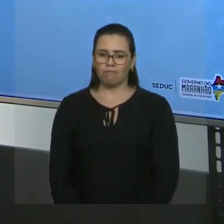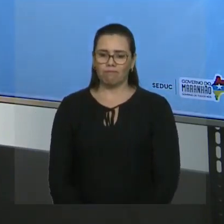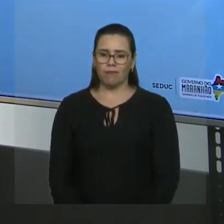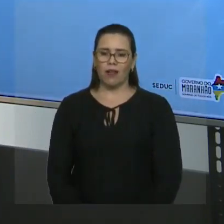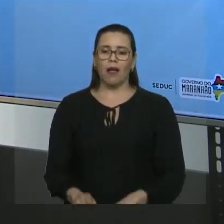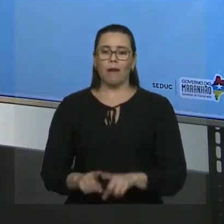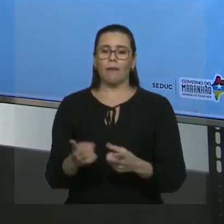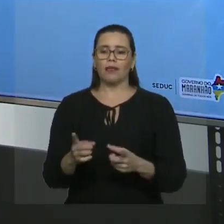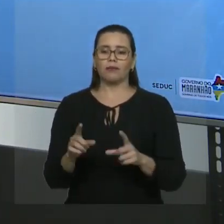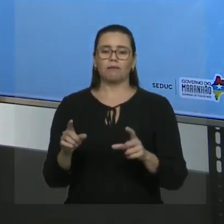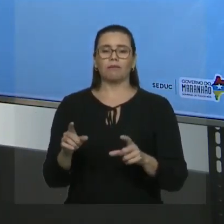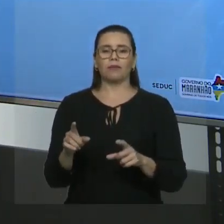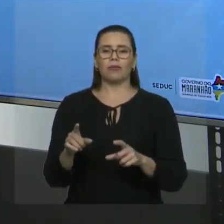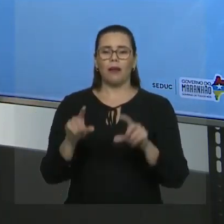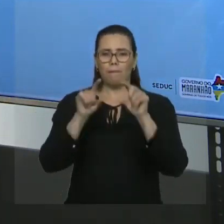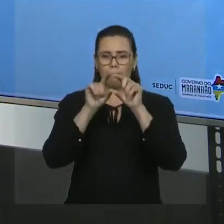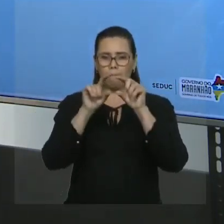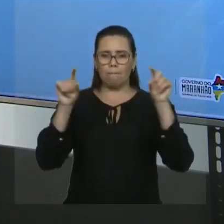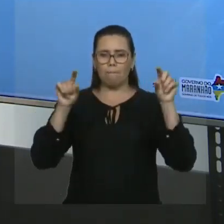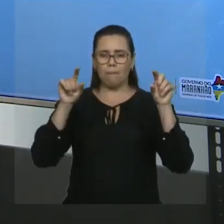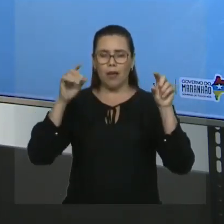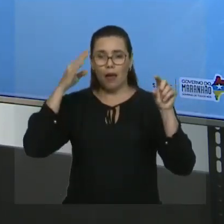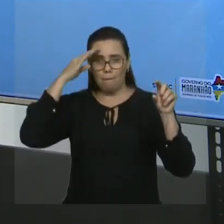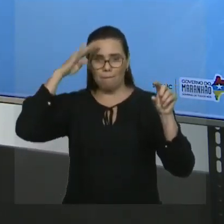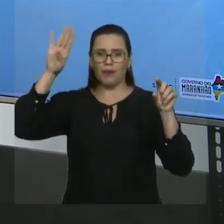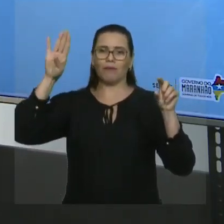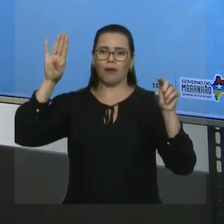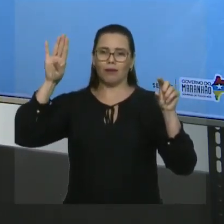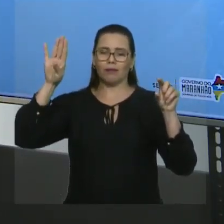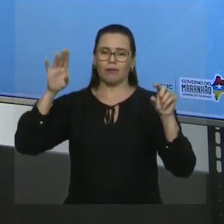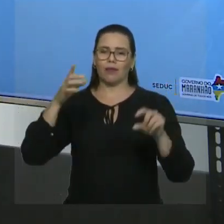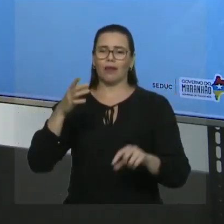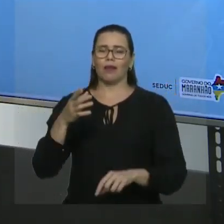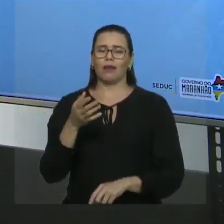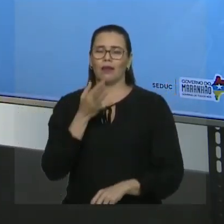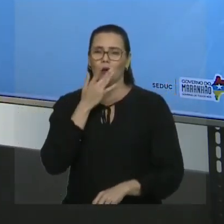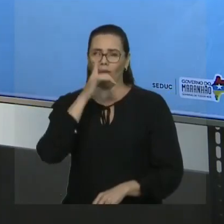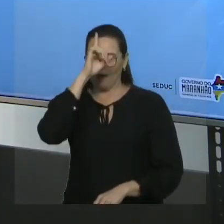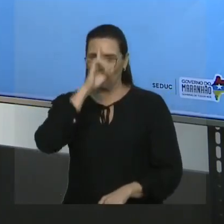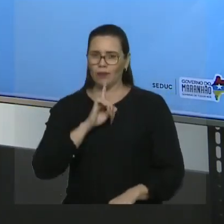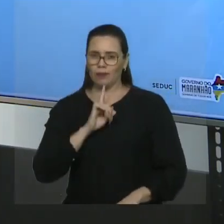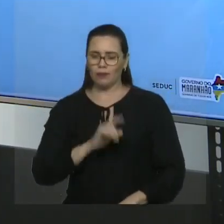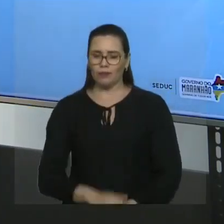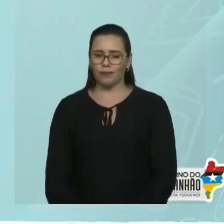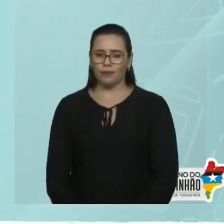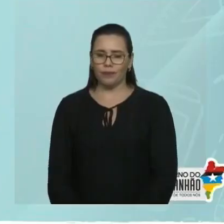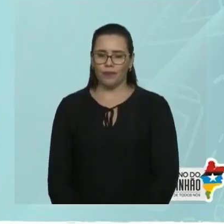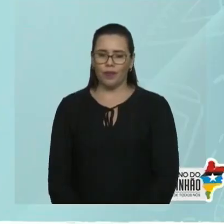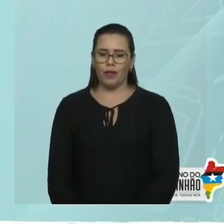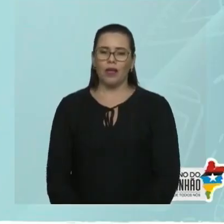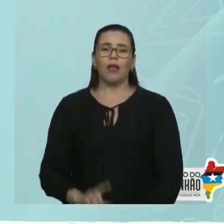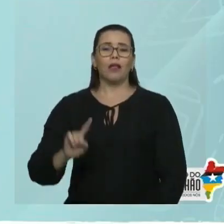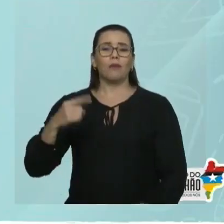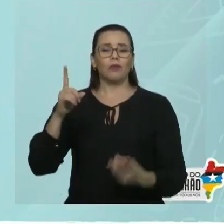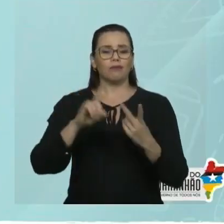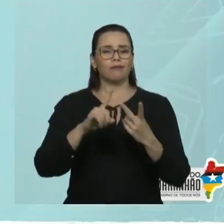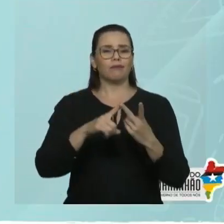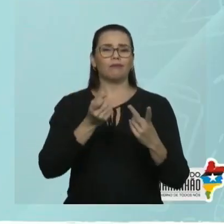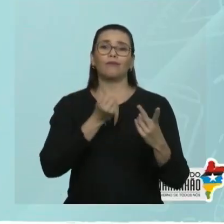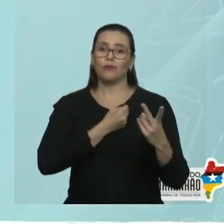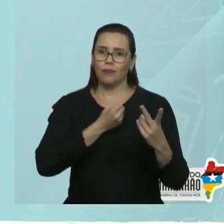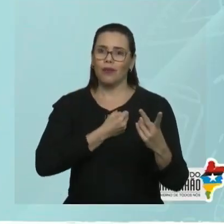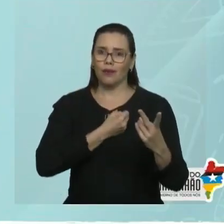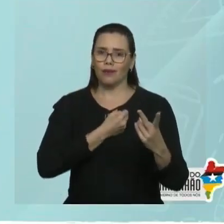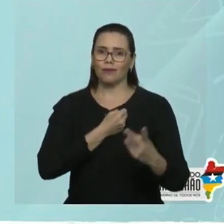esta. Segunda regra. Qual é a segunda regra? Numerar. Qual é a prioridade de numeração? Prioridade de